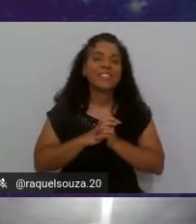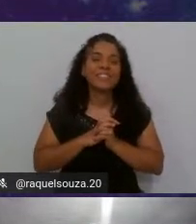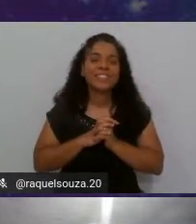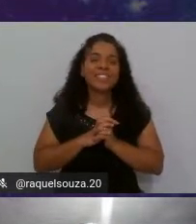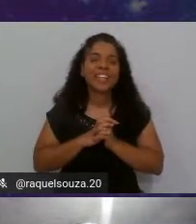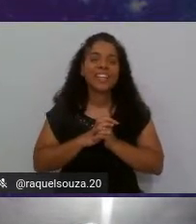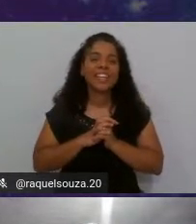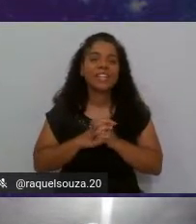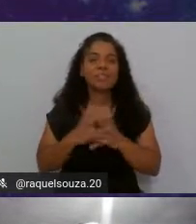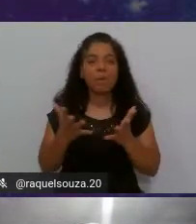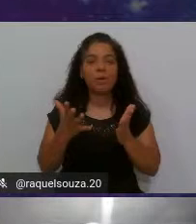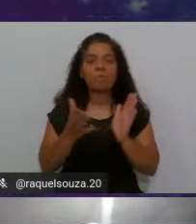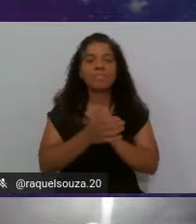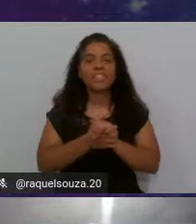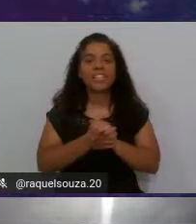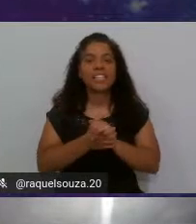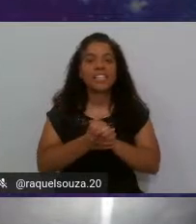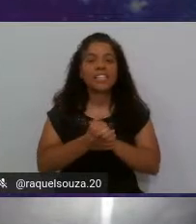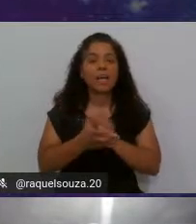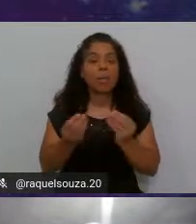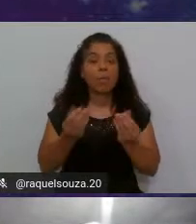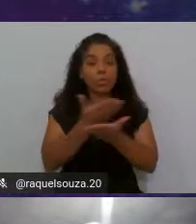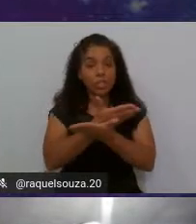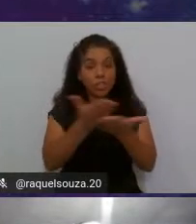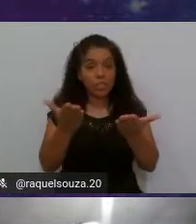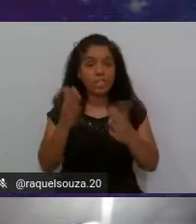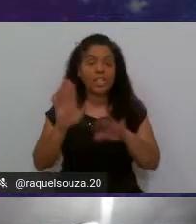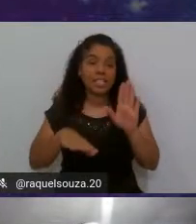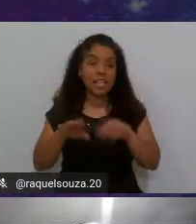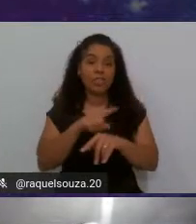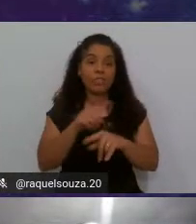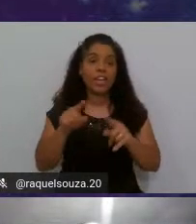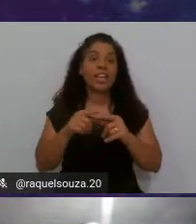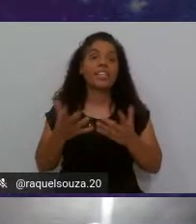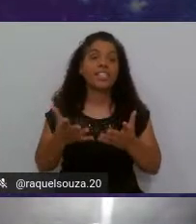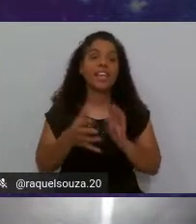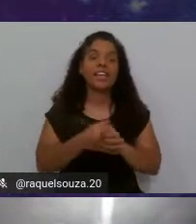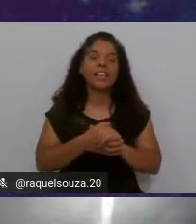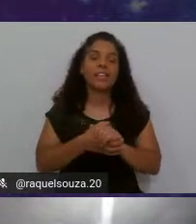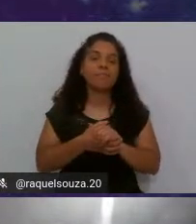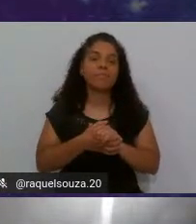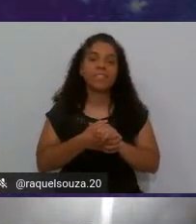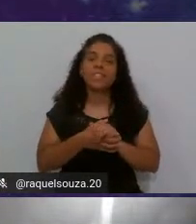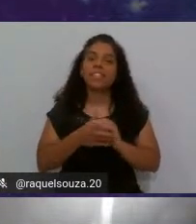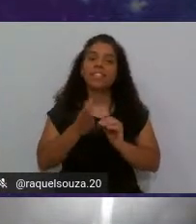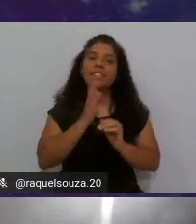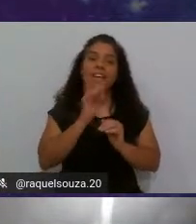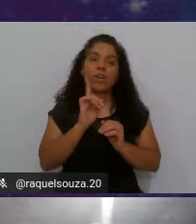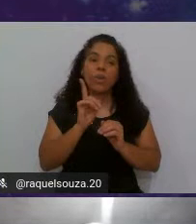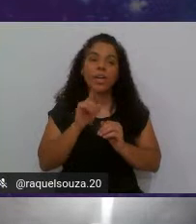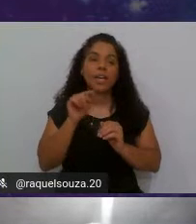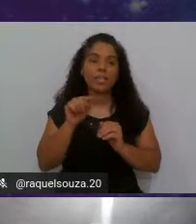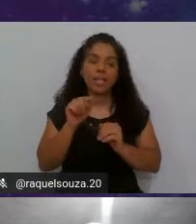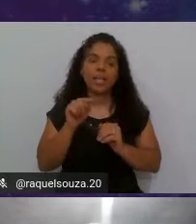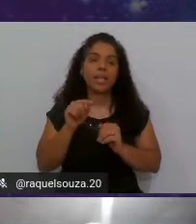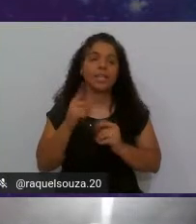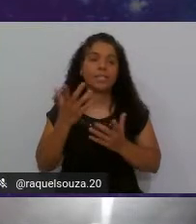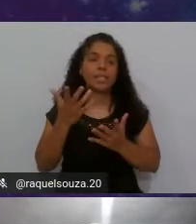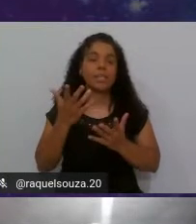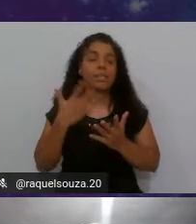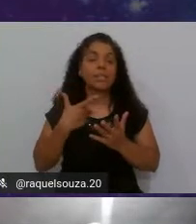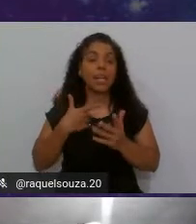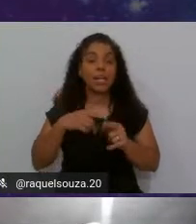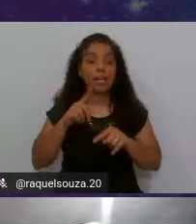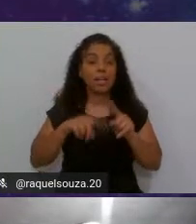bom muitos de vocês talvez não conheça essa ferramenta né o Sonar Lint